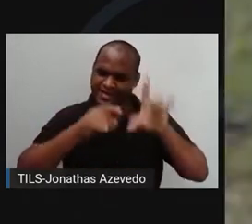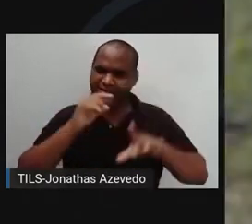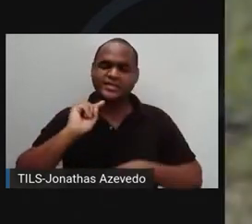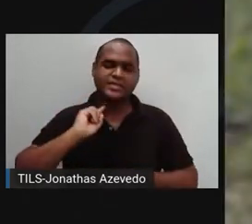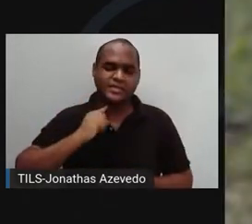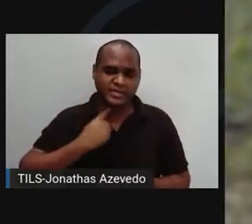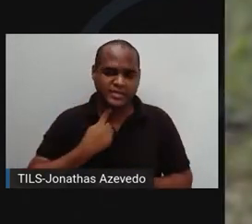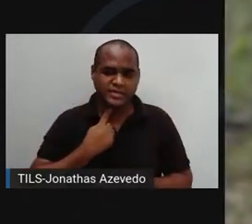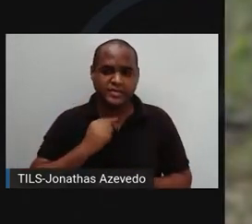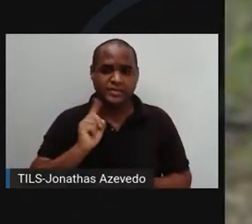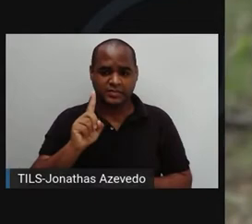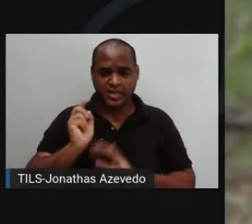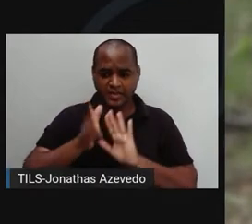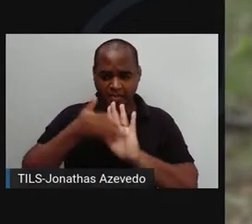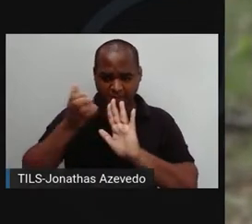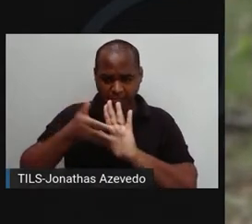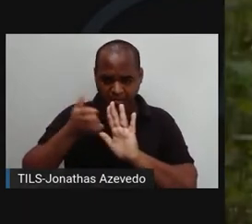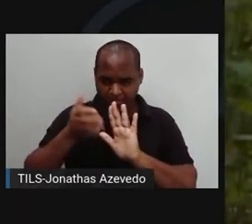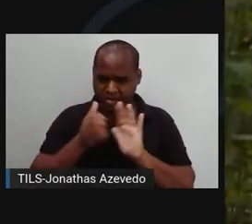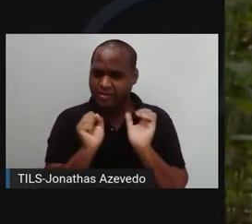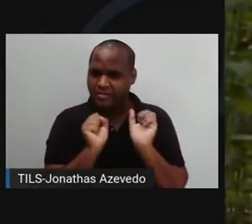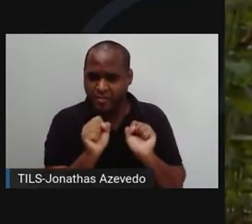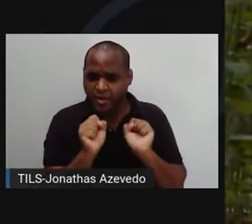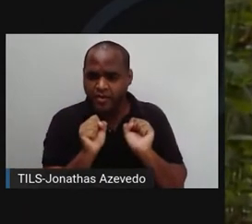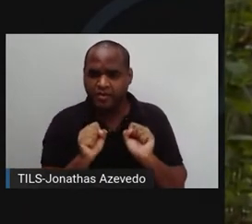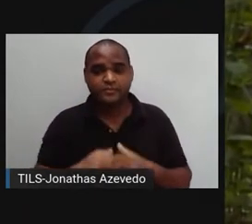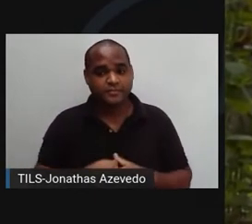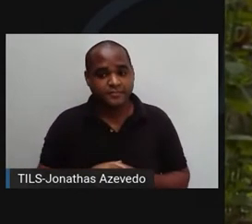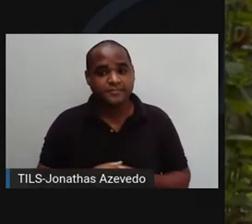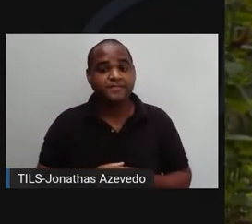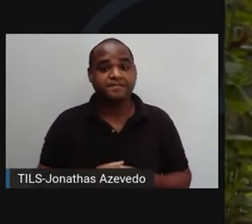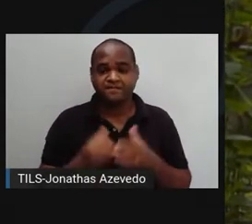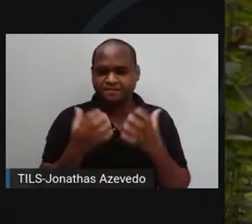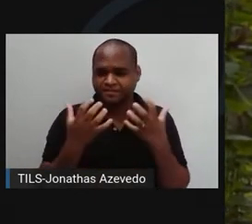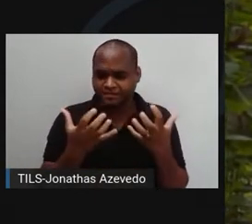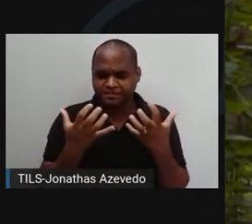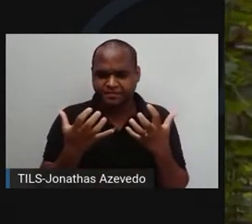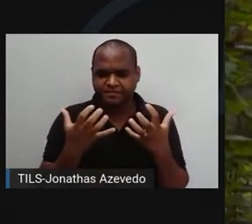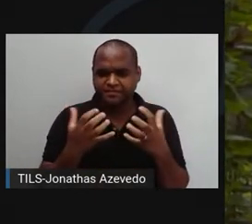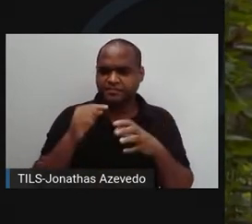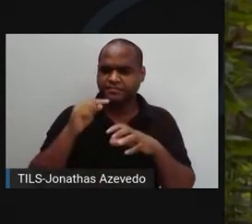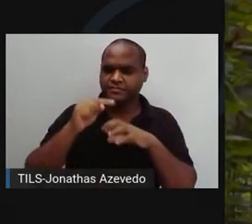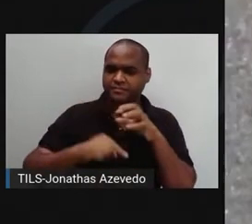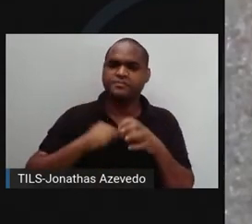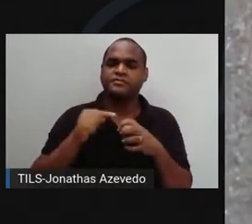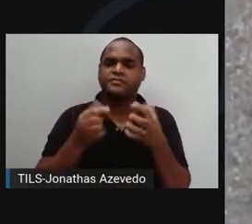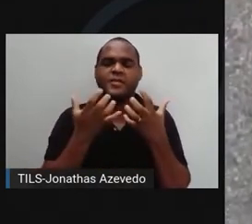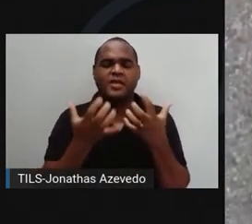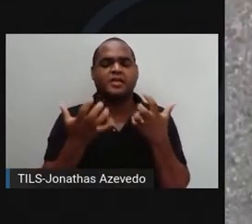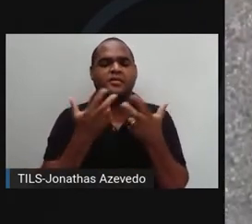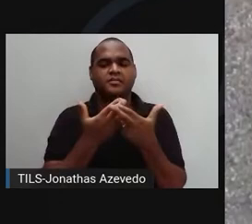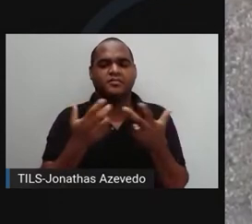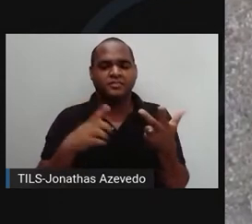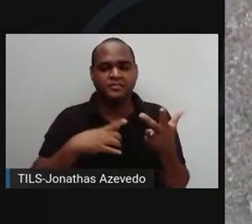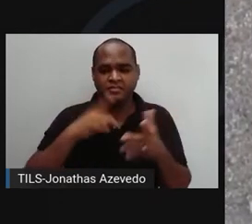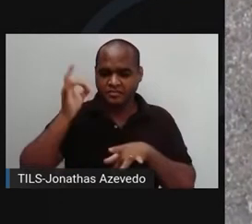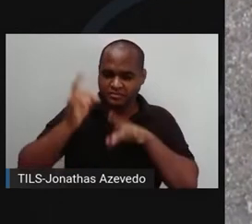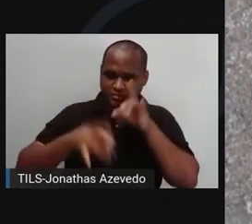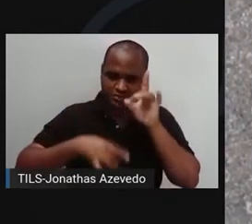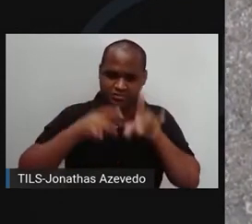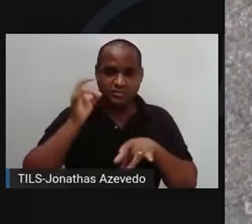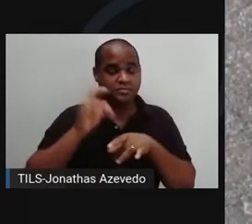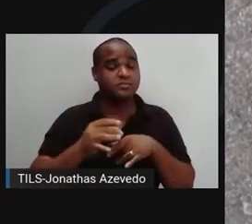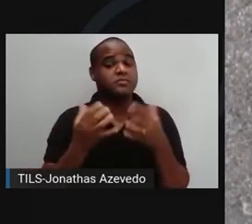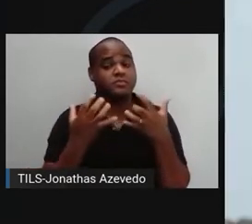também não é capaz de salvar? Cris quer conscientizar todos nós para a importância de não jogar lixo no mar.